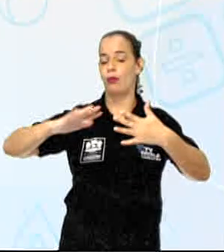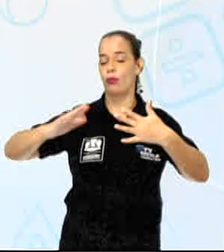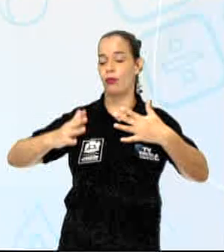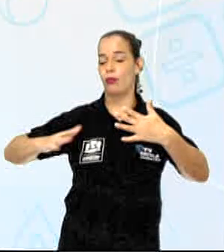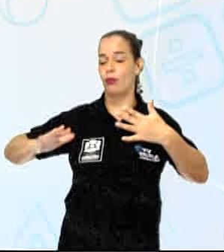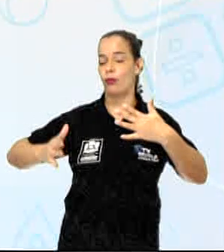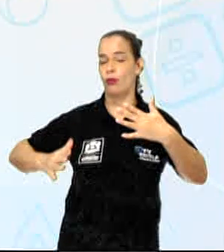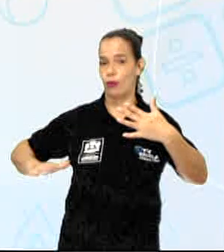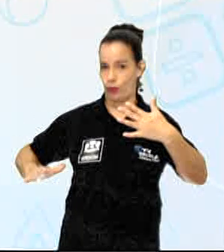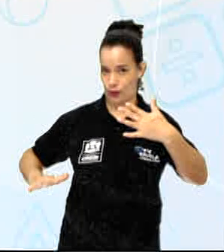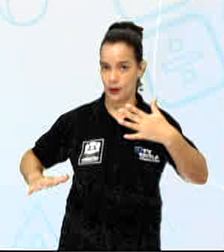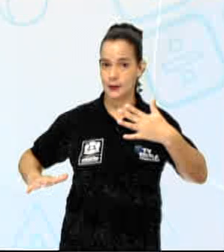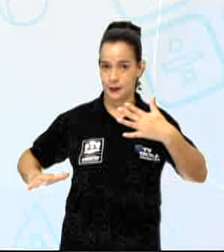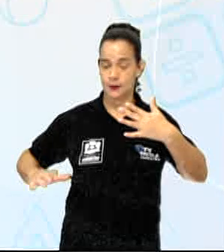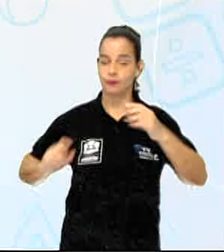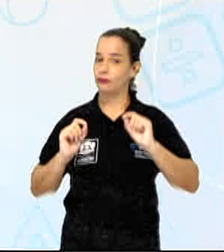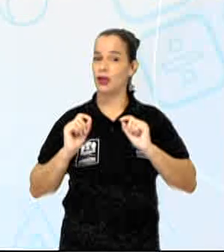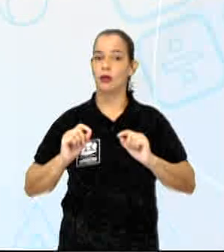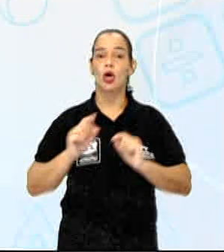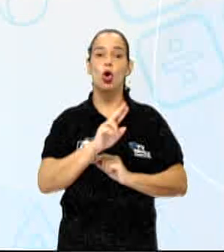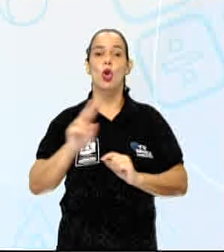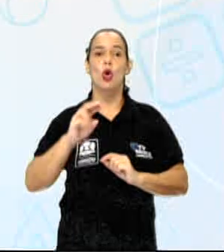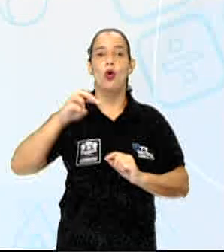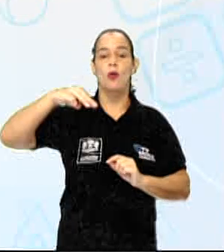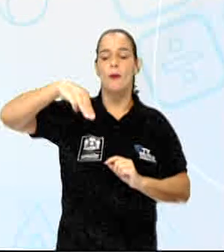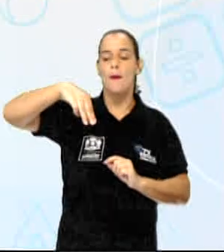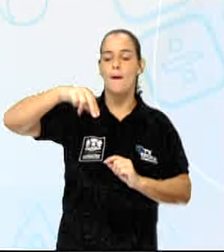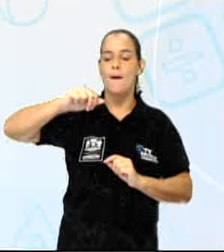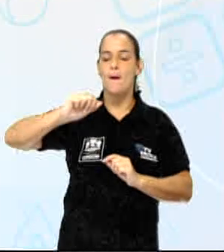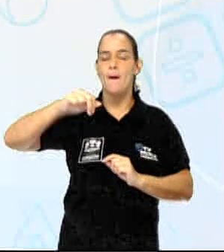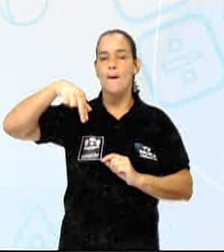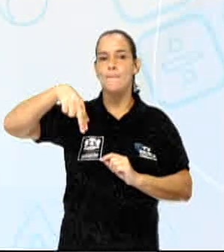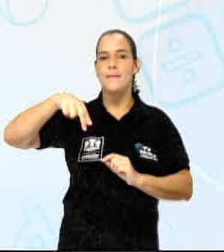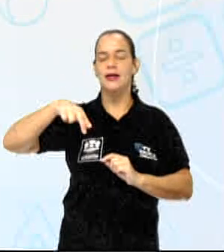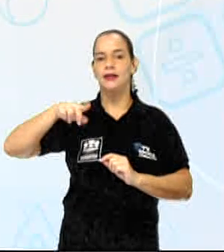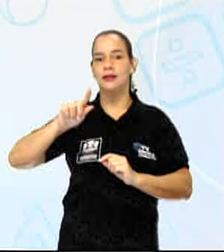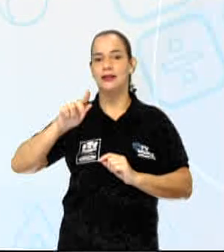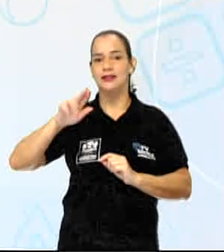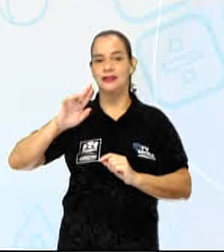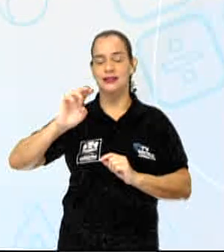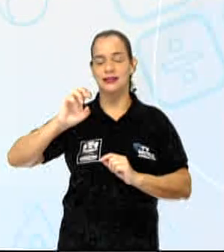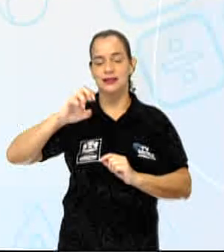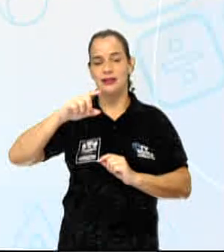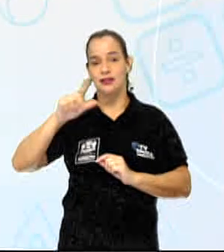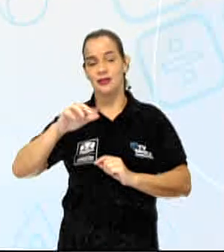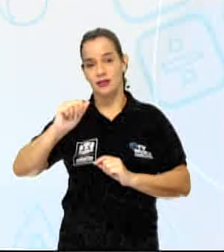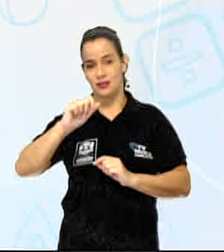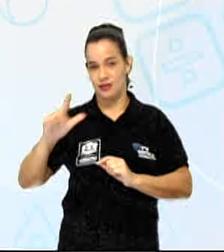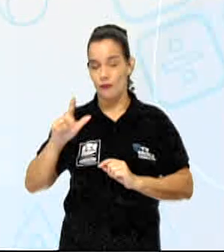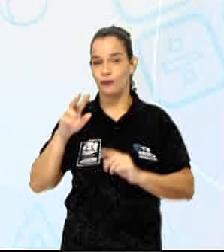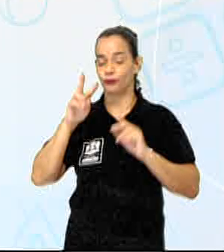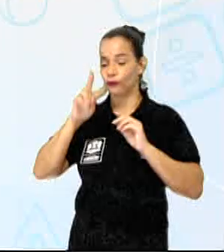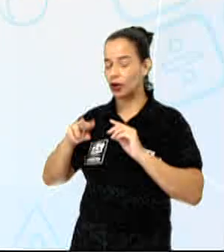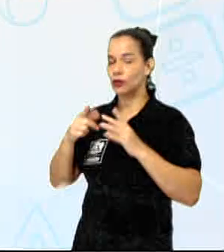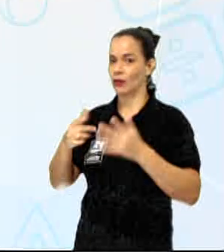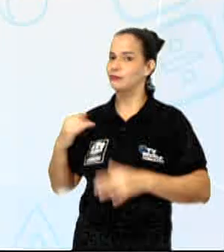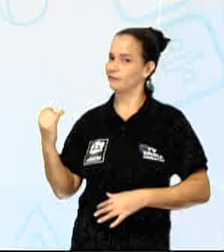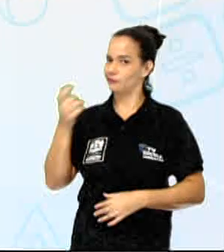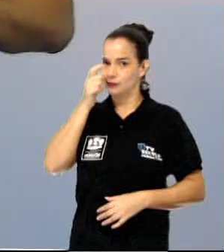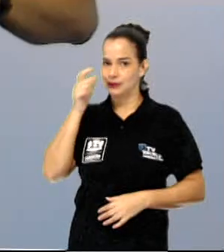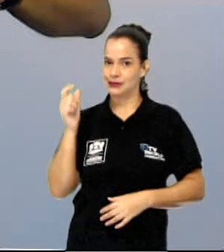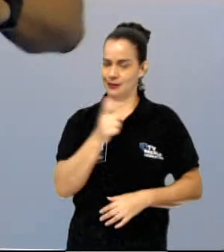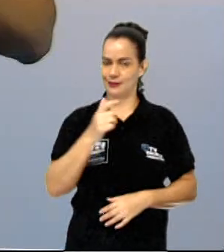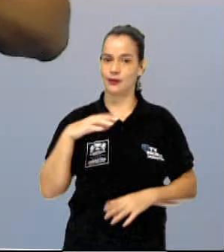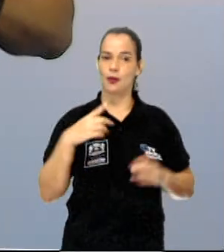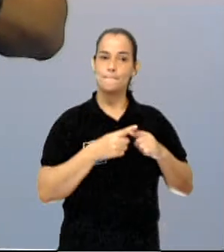costeira. O manguezal, a maternidade marinha. Isso por quê, gente? Vê que interessante. O